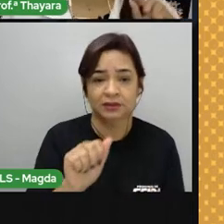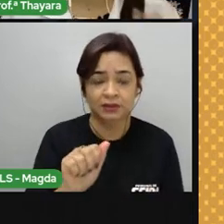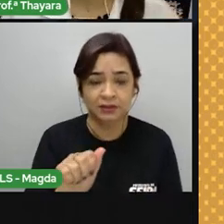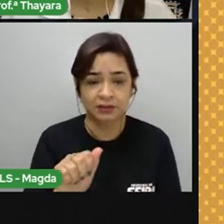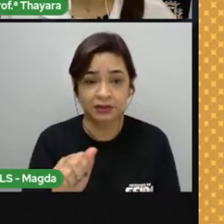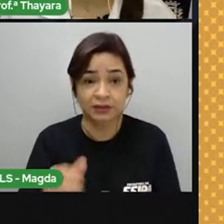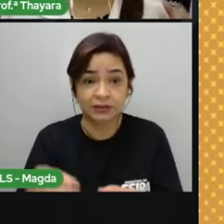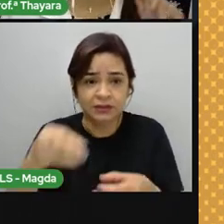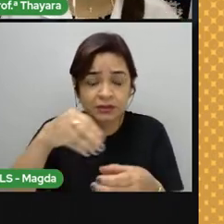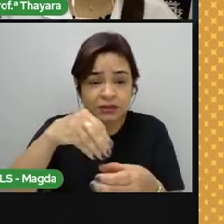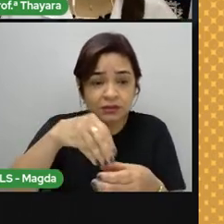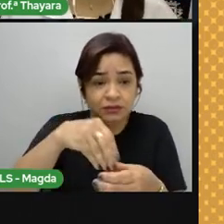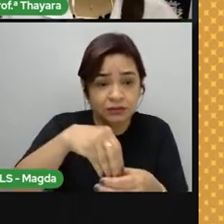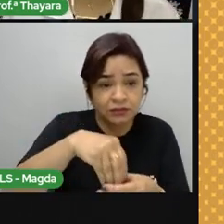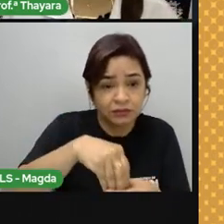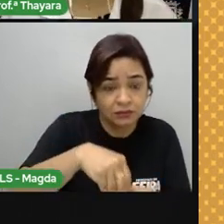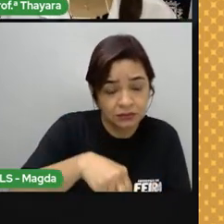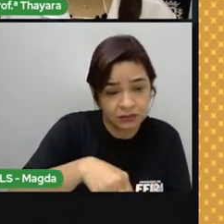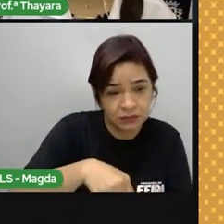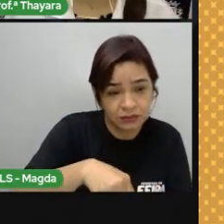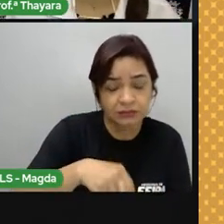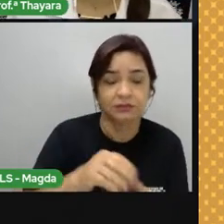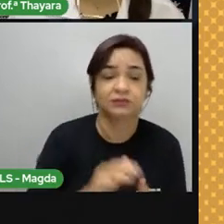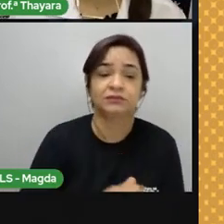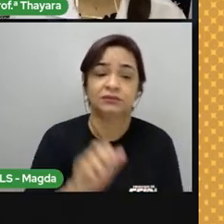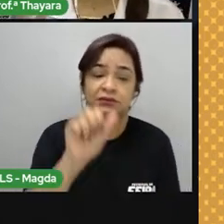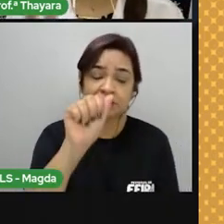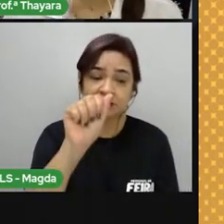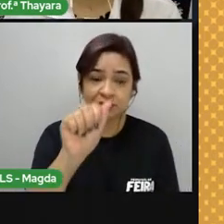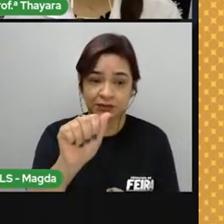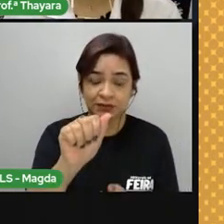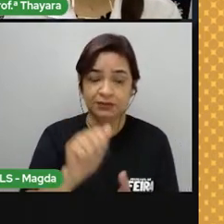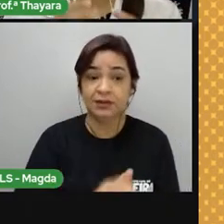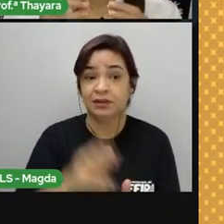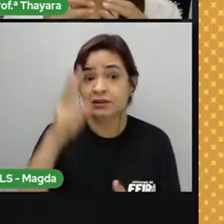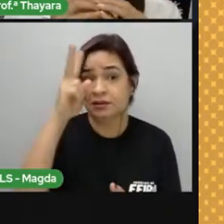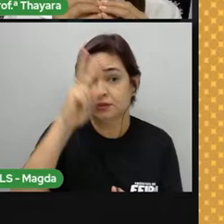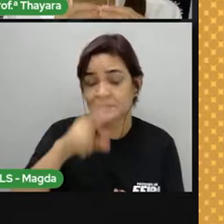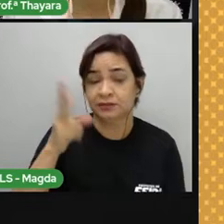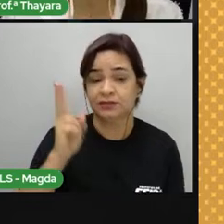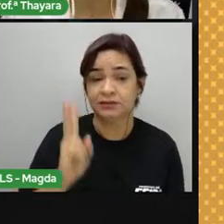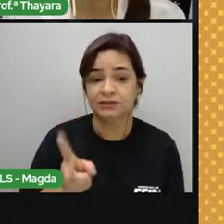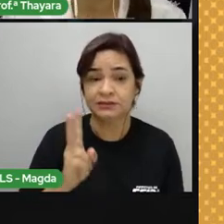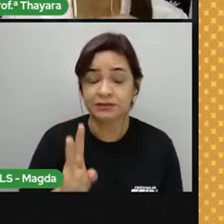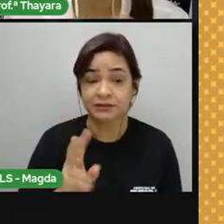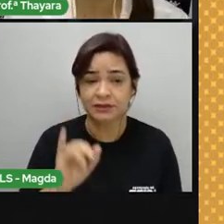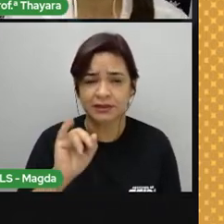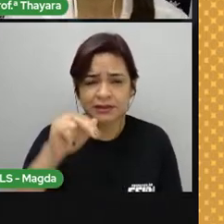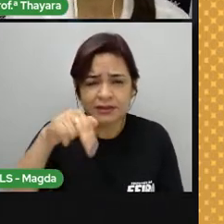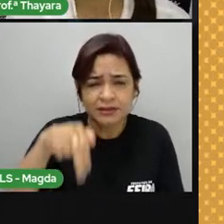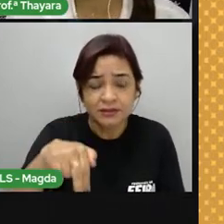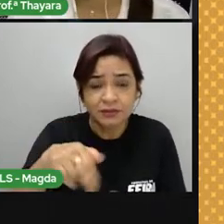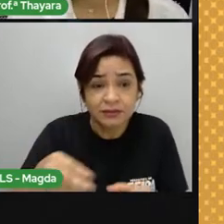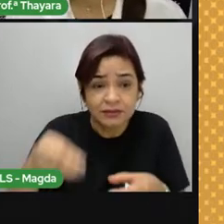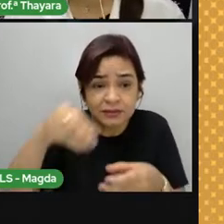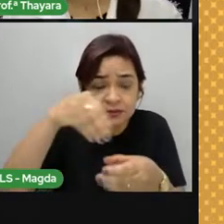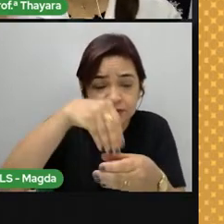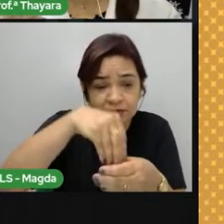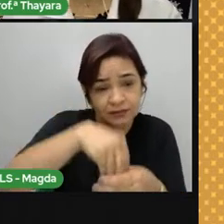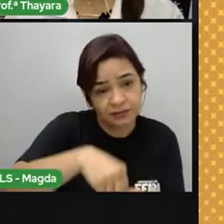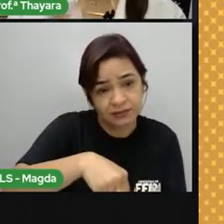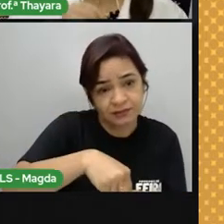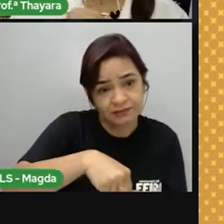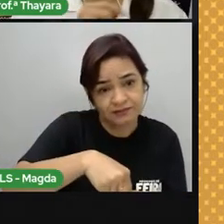forma lenta e no interior da crosta terrestre. Lembrem sempre, gente, intro quer dizer dentro, no interior,